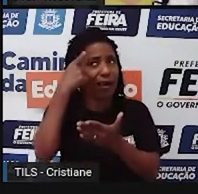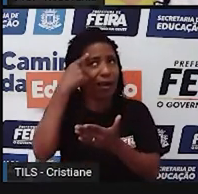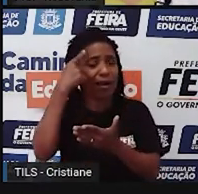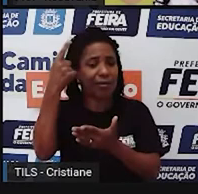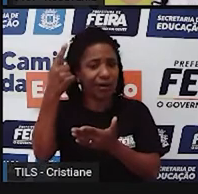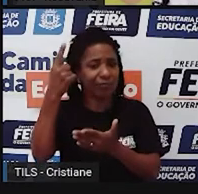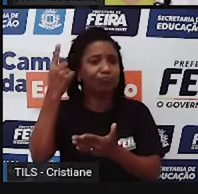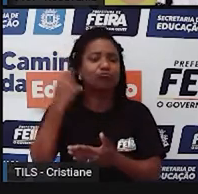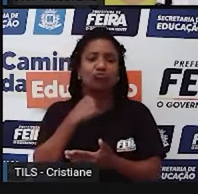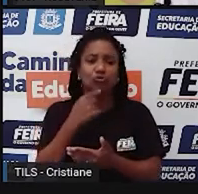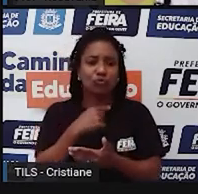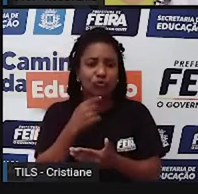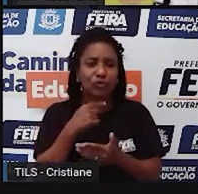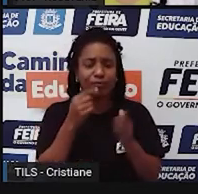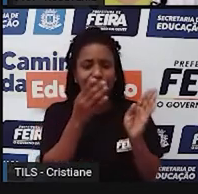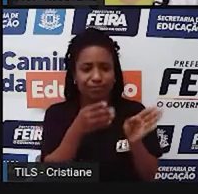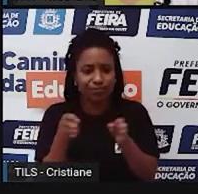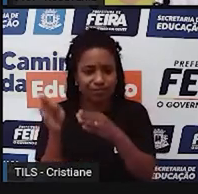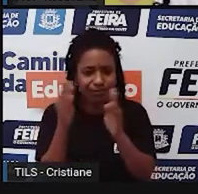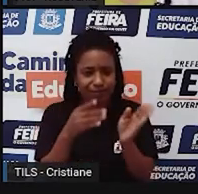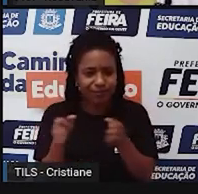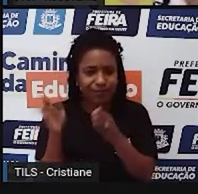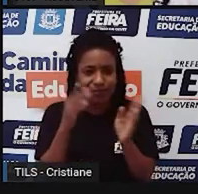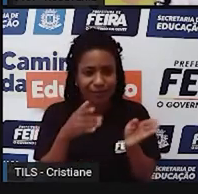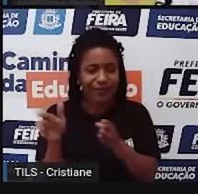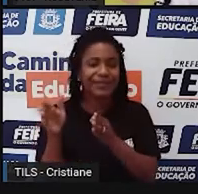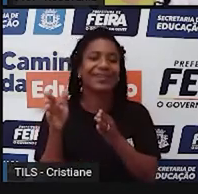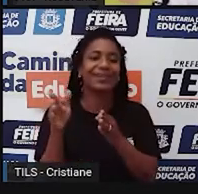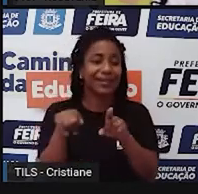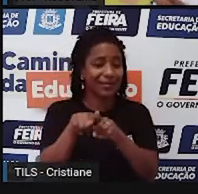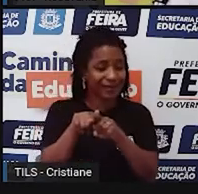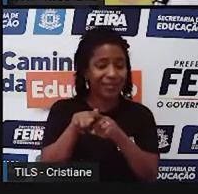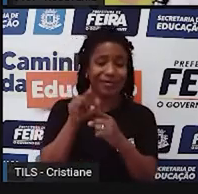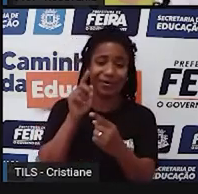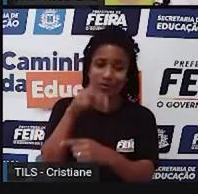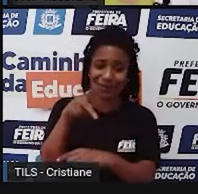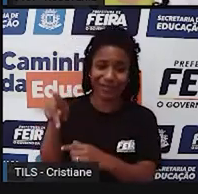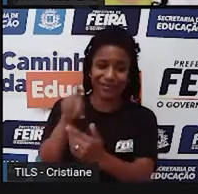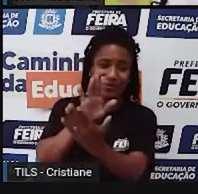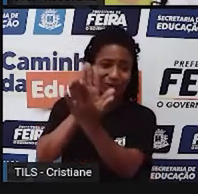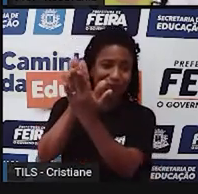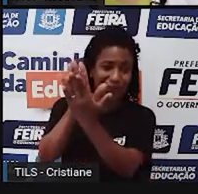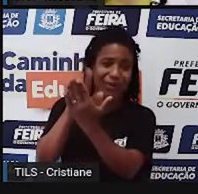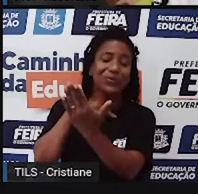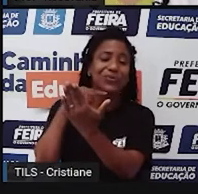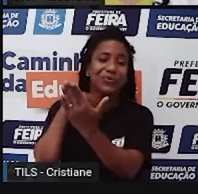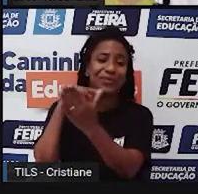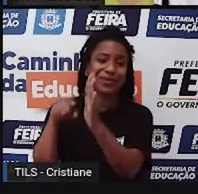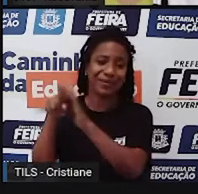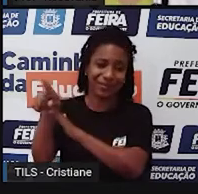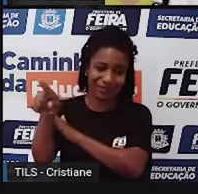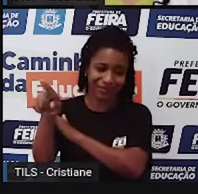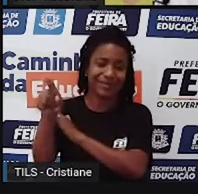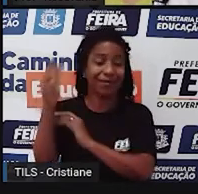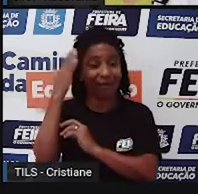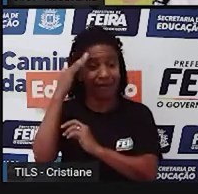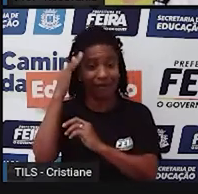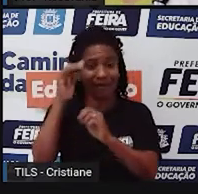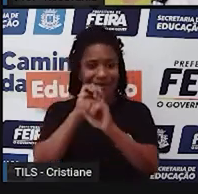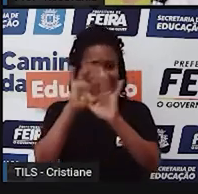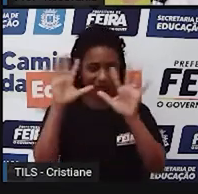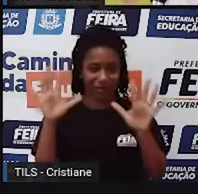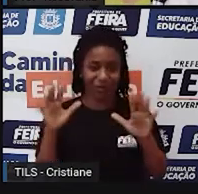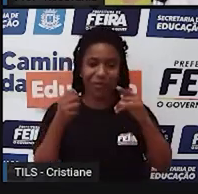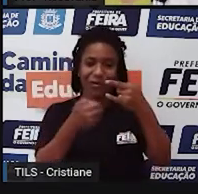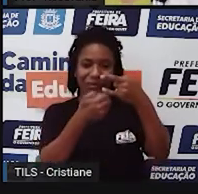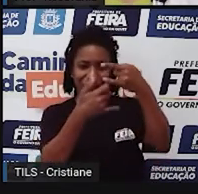tirar, responder as atividades dos professores de vocês, e tirar essa dúvida lá com os professores, ou deixar uma perguntinha lá no chat,